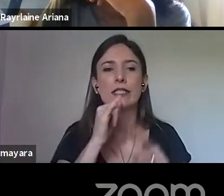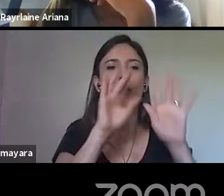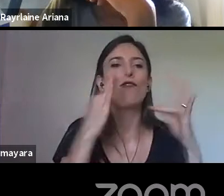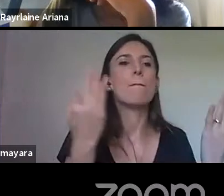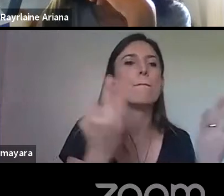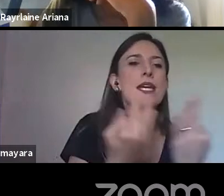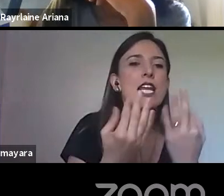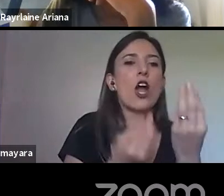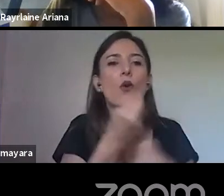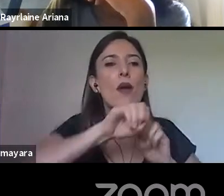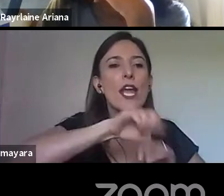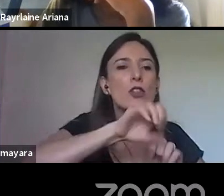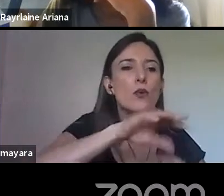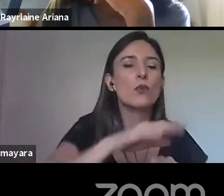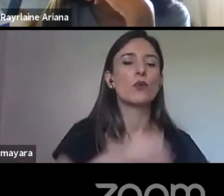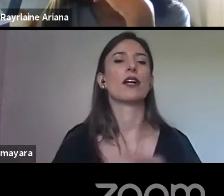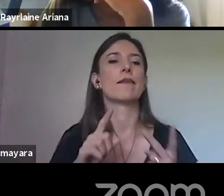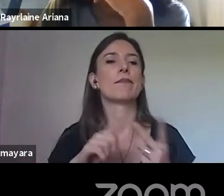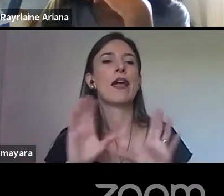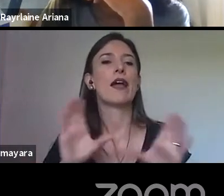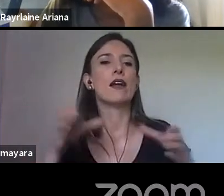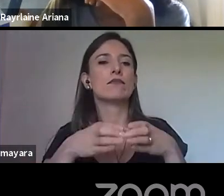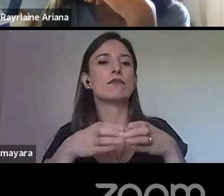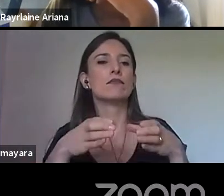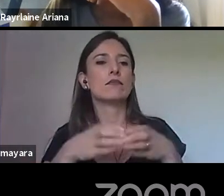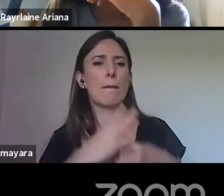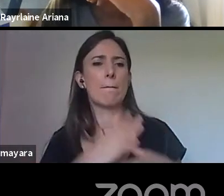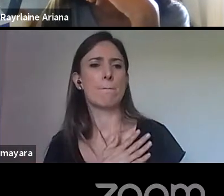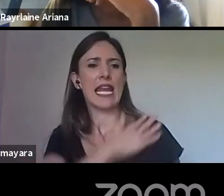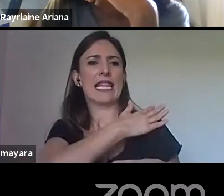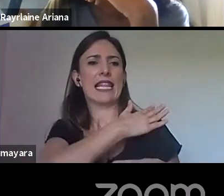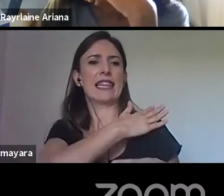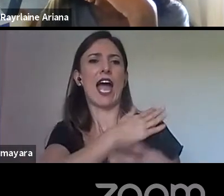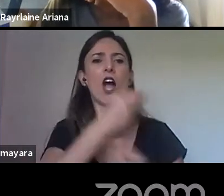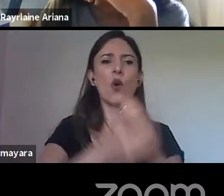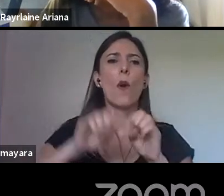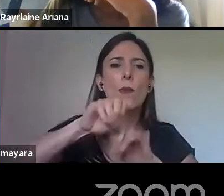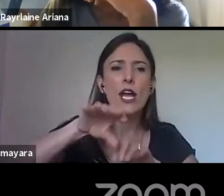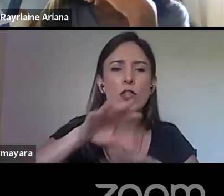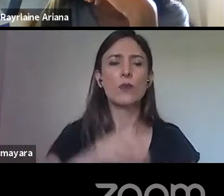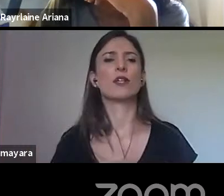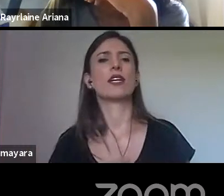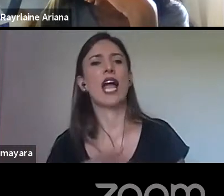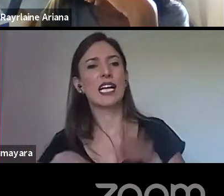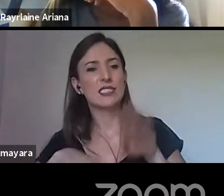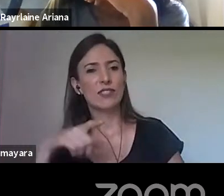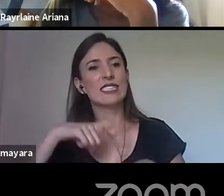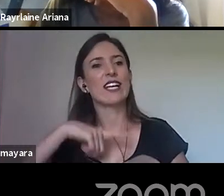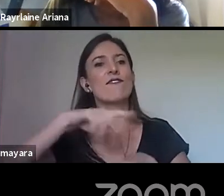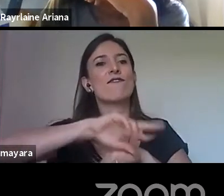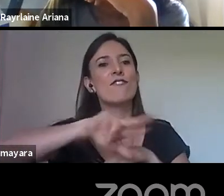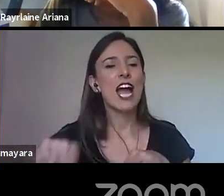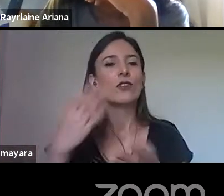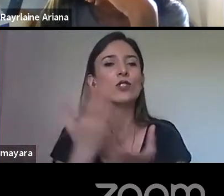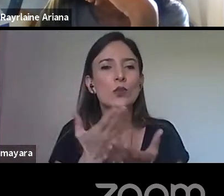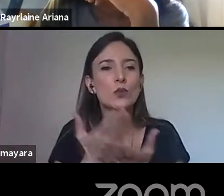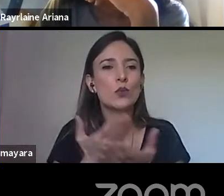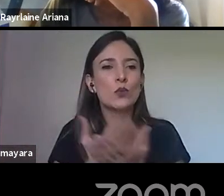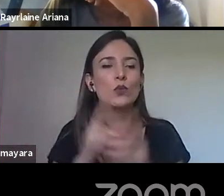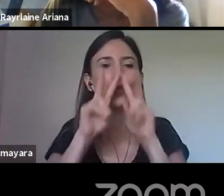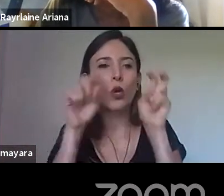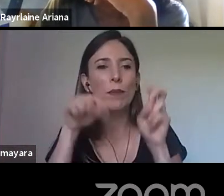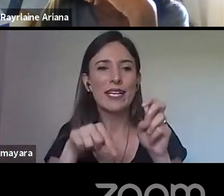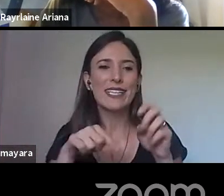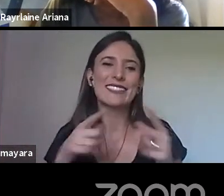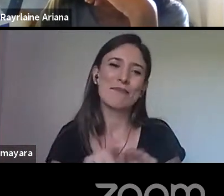os militares, quer dizer, existem vários estudos sobre isso, o espaço não dá, né? Até porque a gente tem um tempo aqui, né?